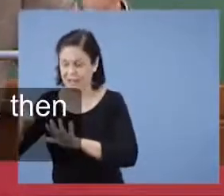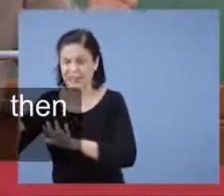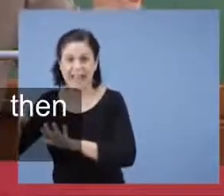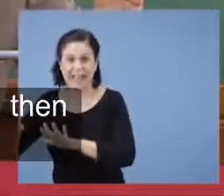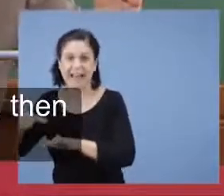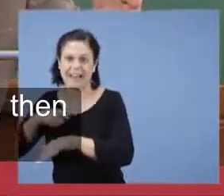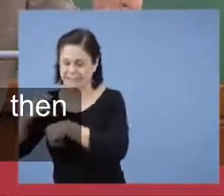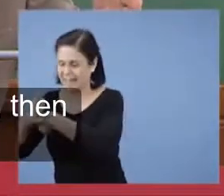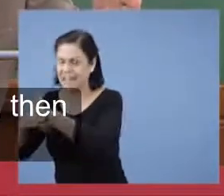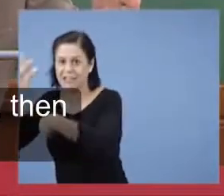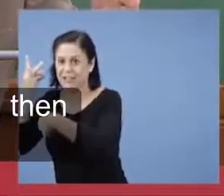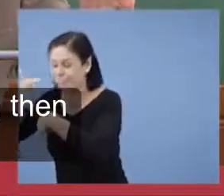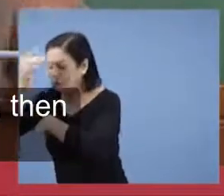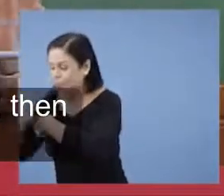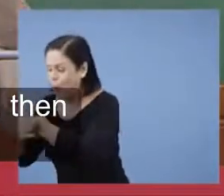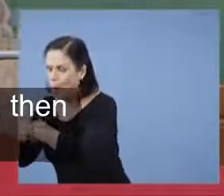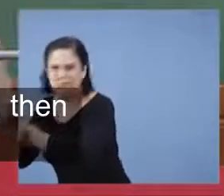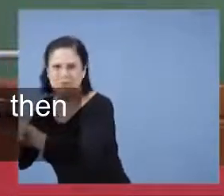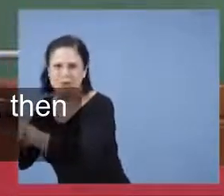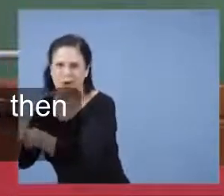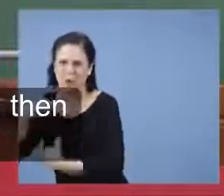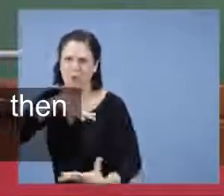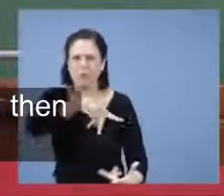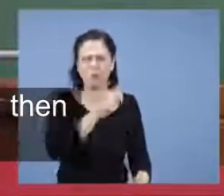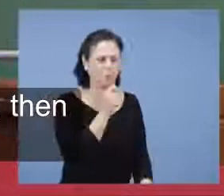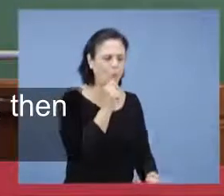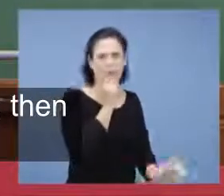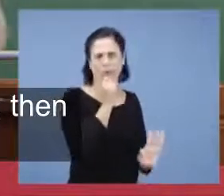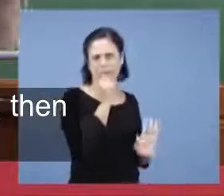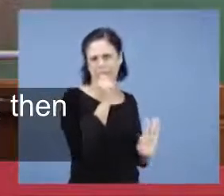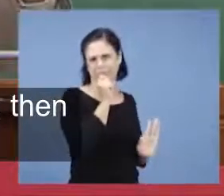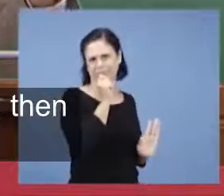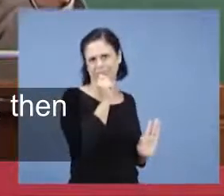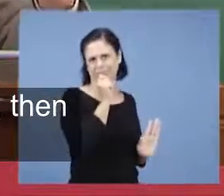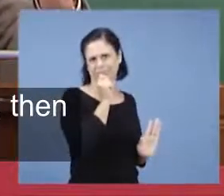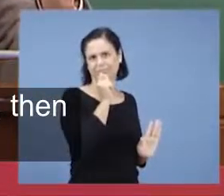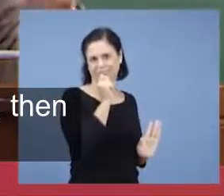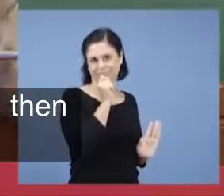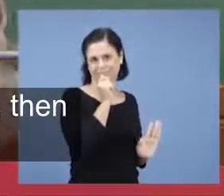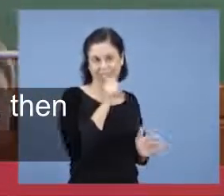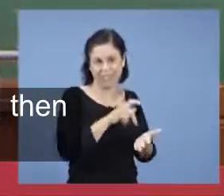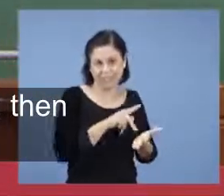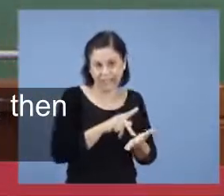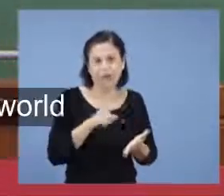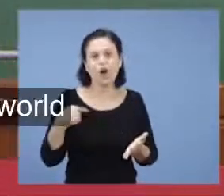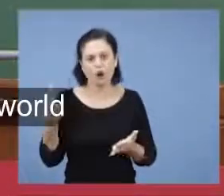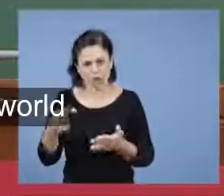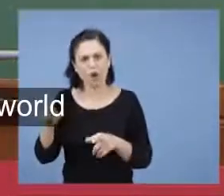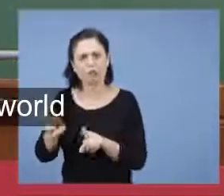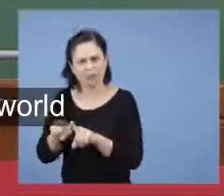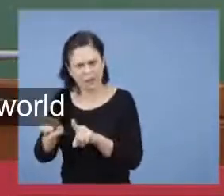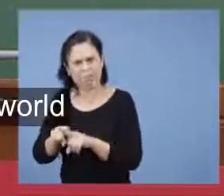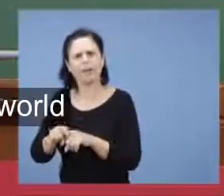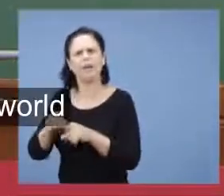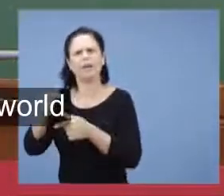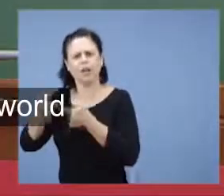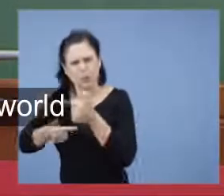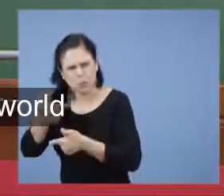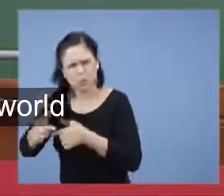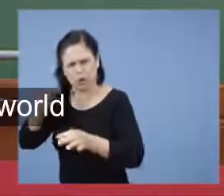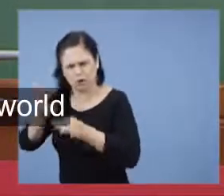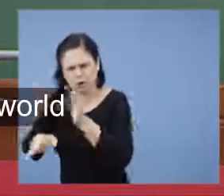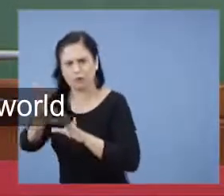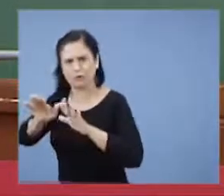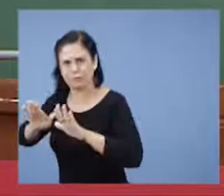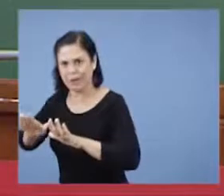consolo do Espírito Santo. Ela tem o escape do Espírito Santo. Aí vem um certo tempo. A igreja,